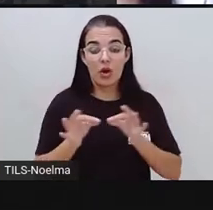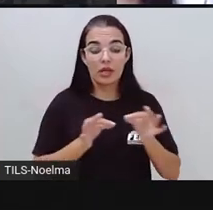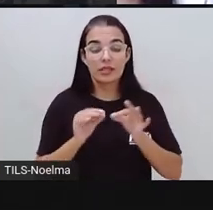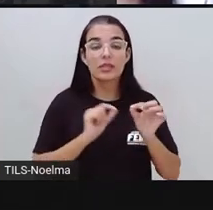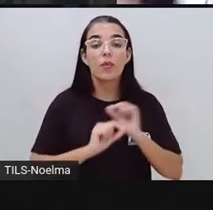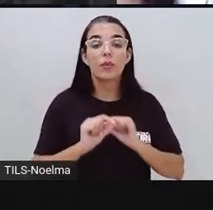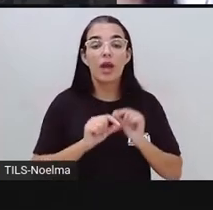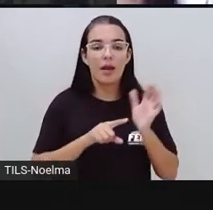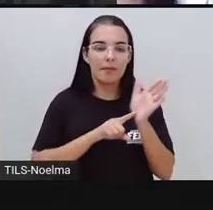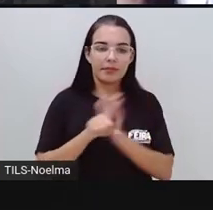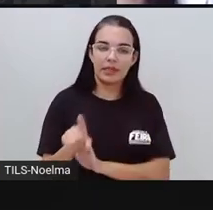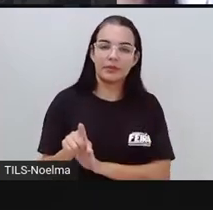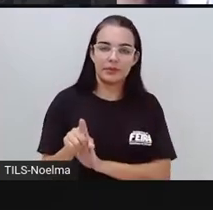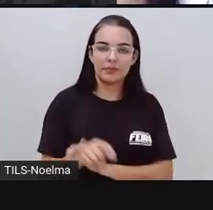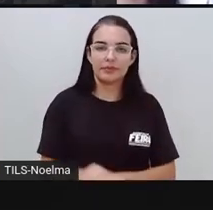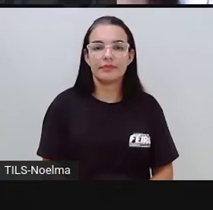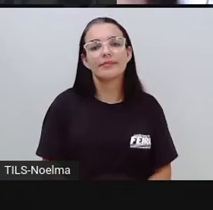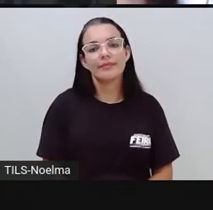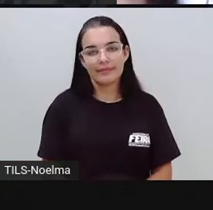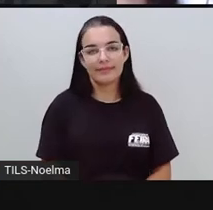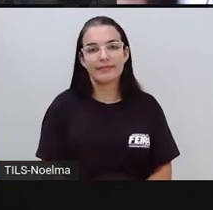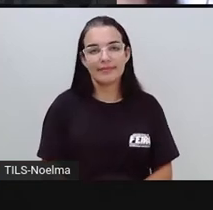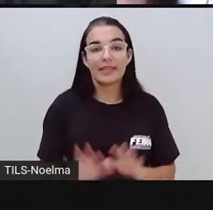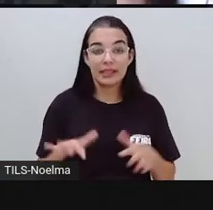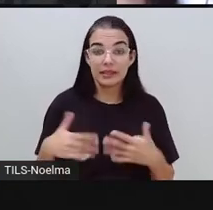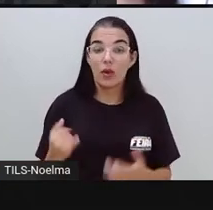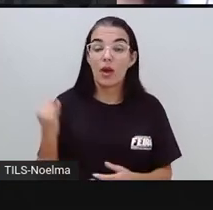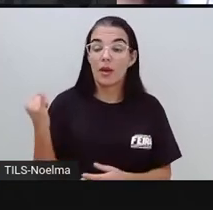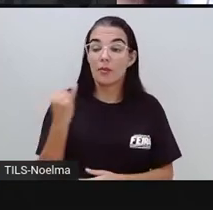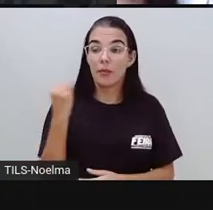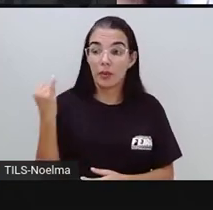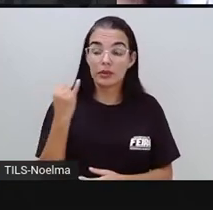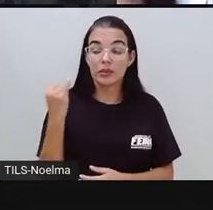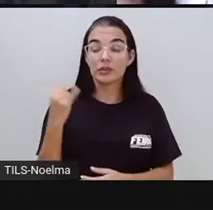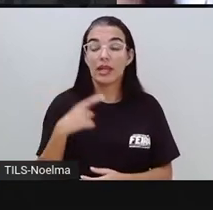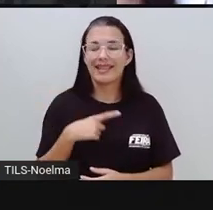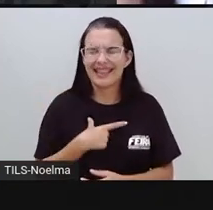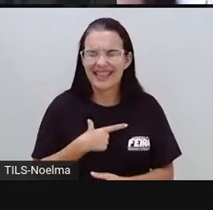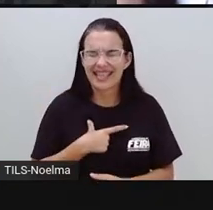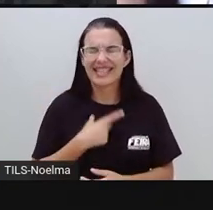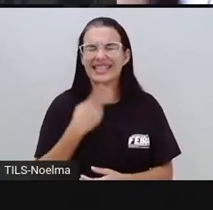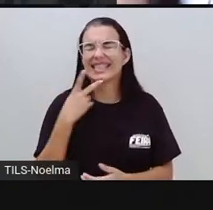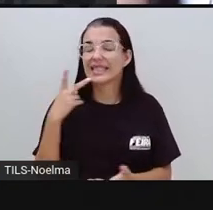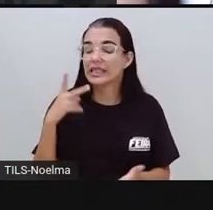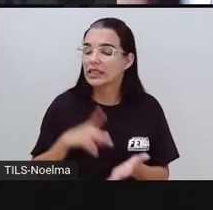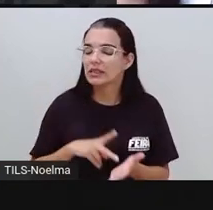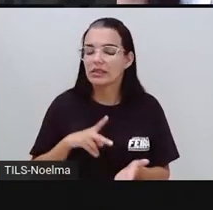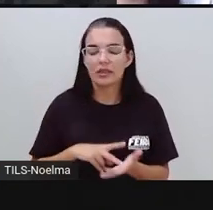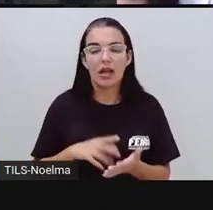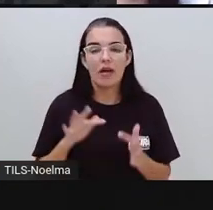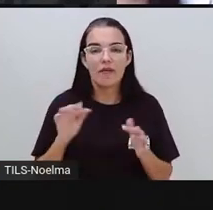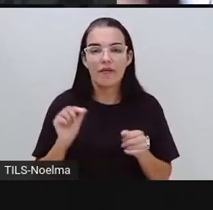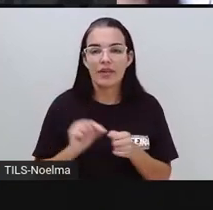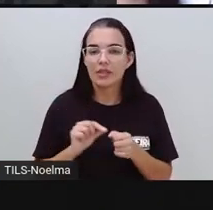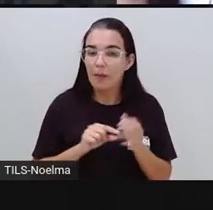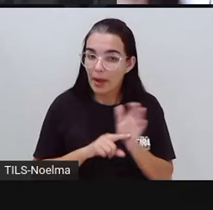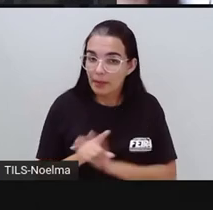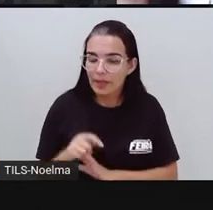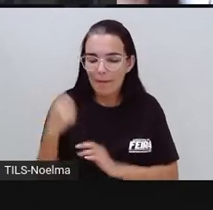estrutural desse gênero textual. E aí, a importância da interrogação aparecer quando se faz a pergunta,